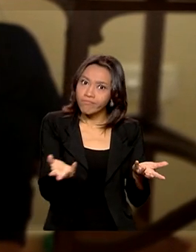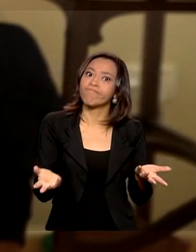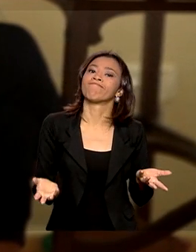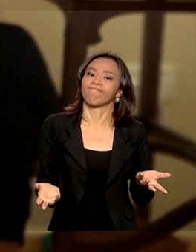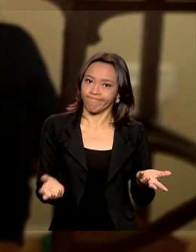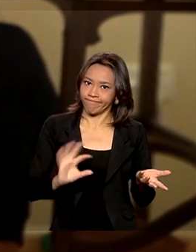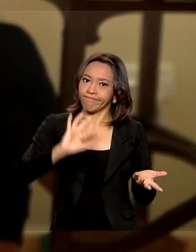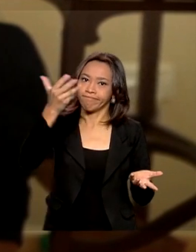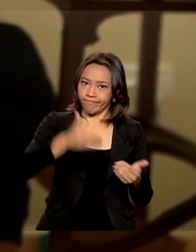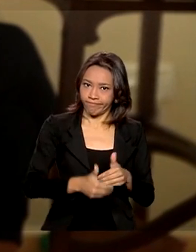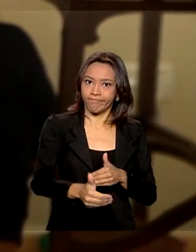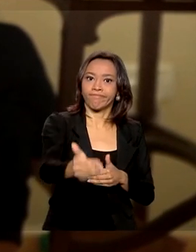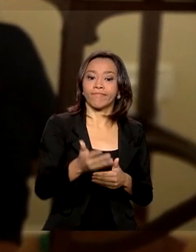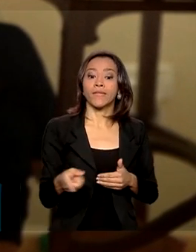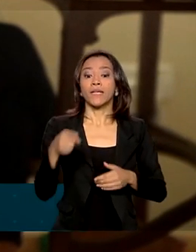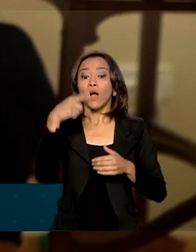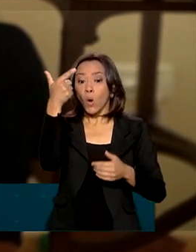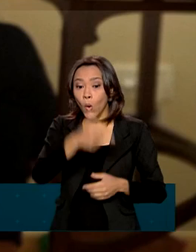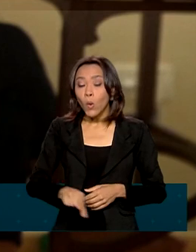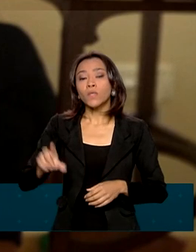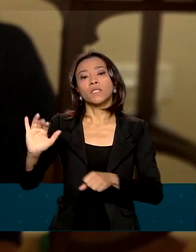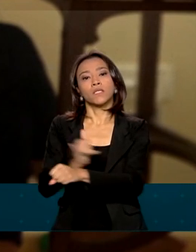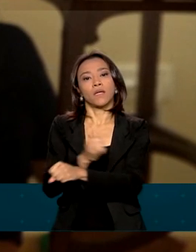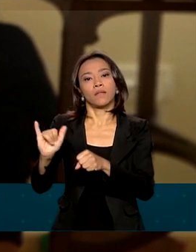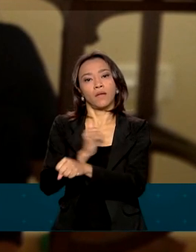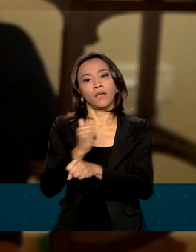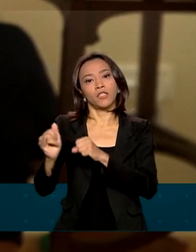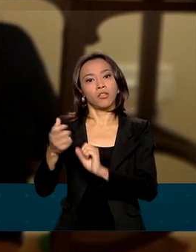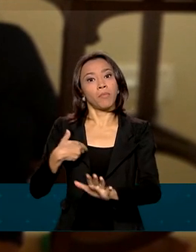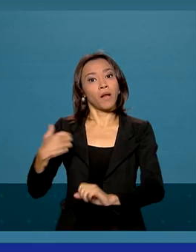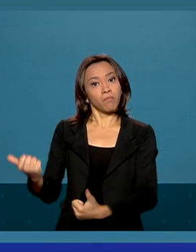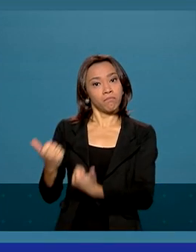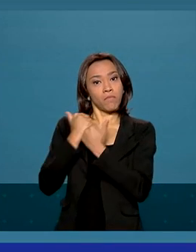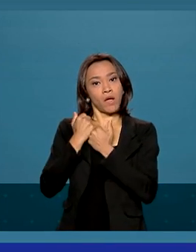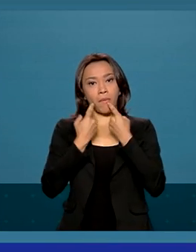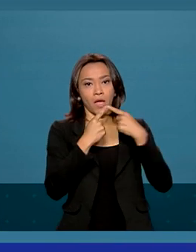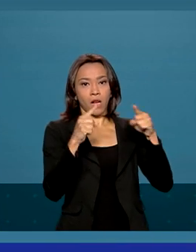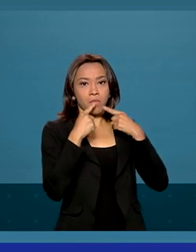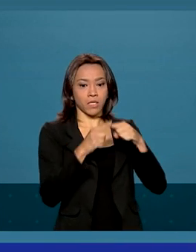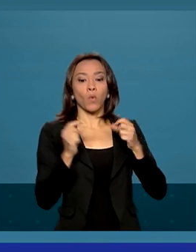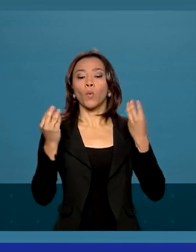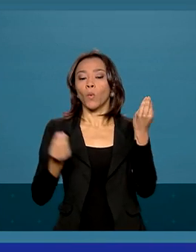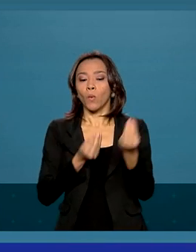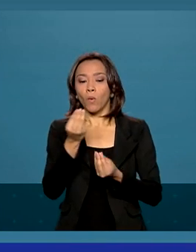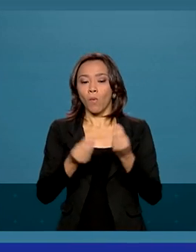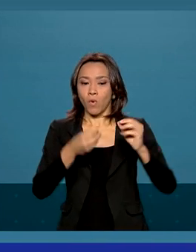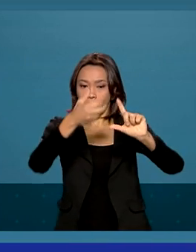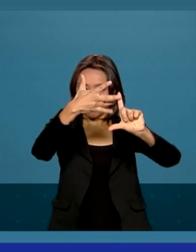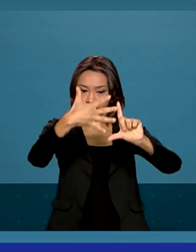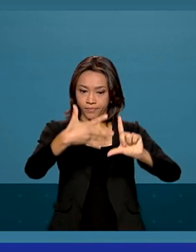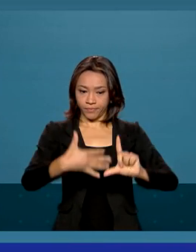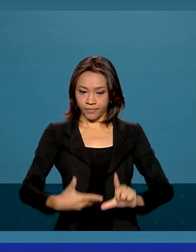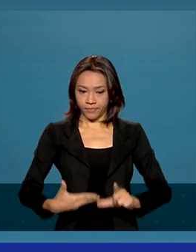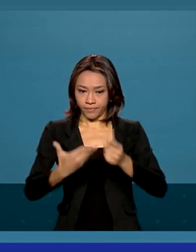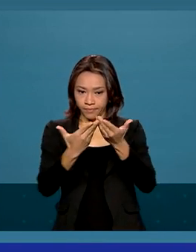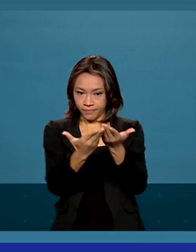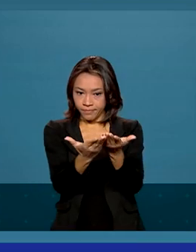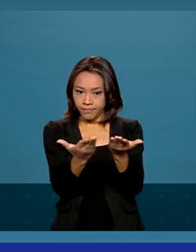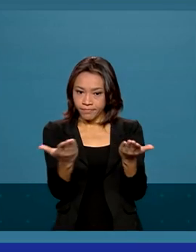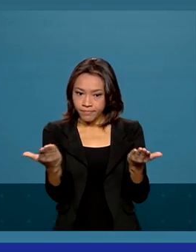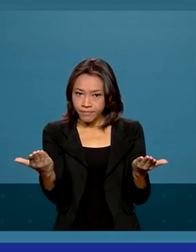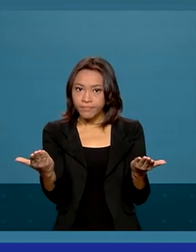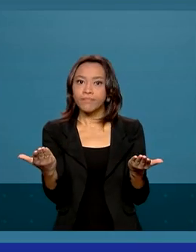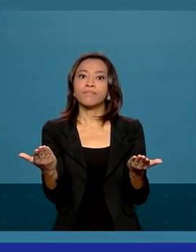agora, o cidadão ganha mais uma ferramenta para as reclamações, o portal consumidor.gov